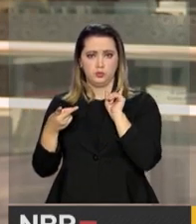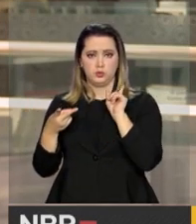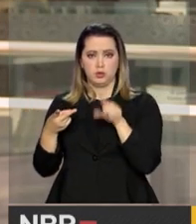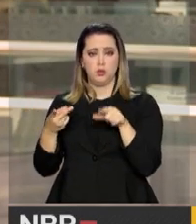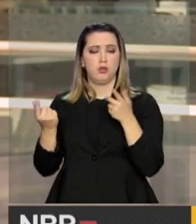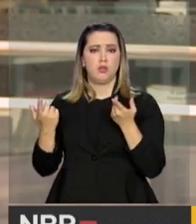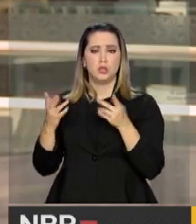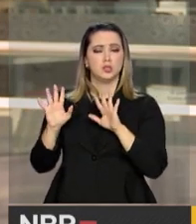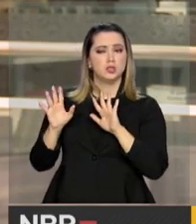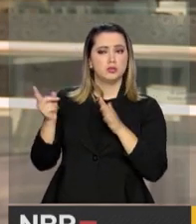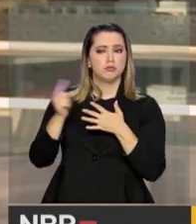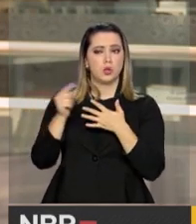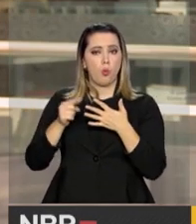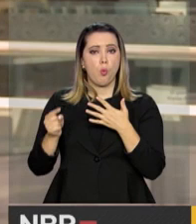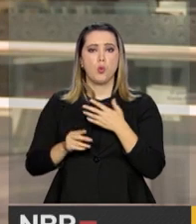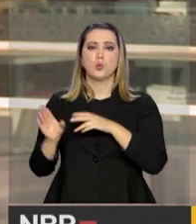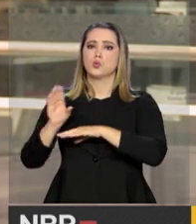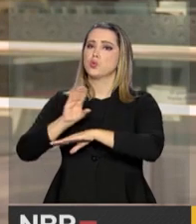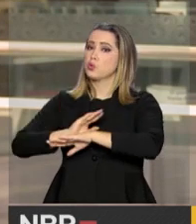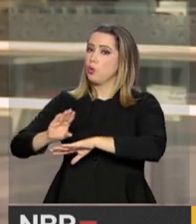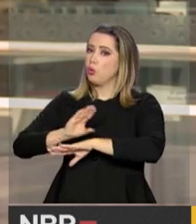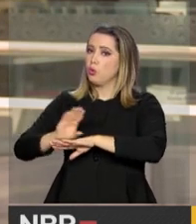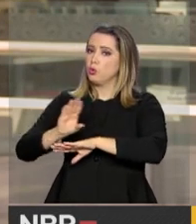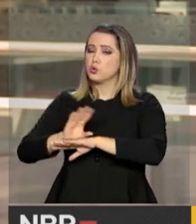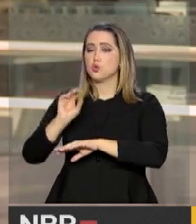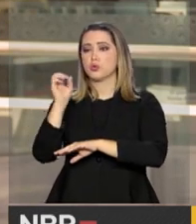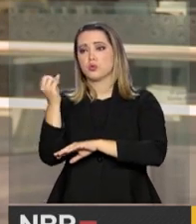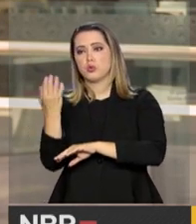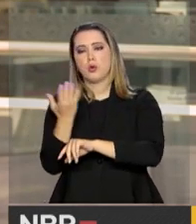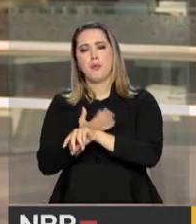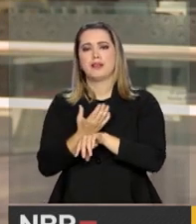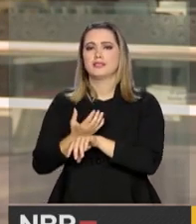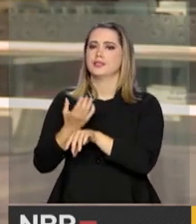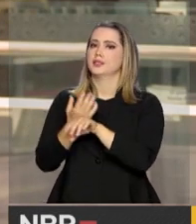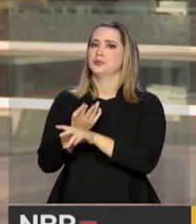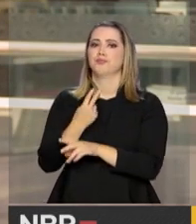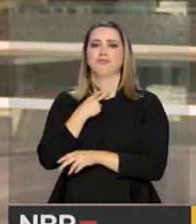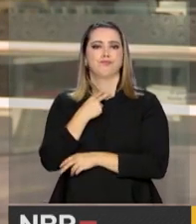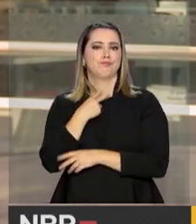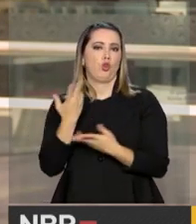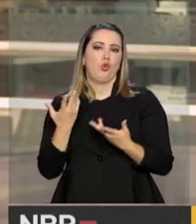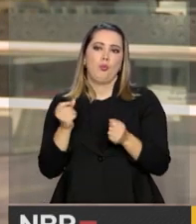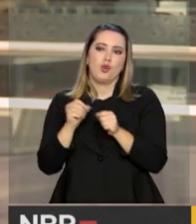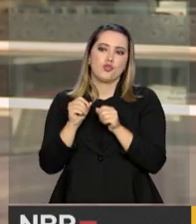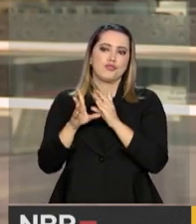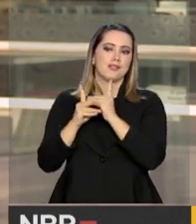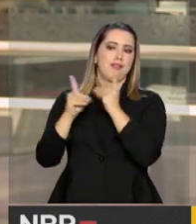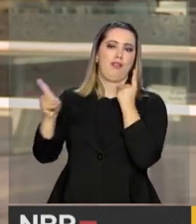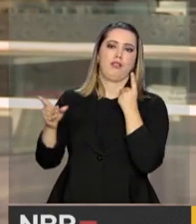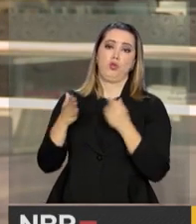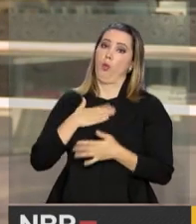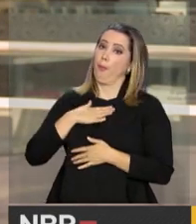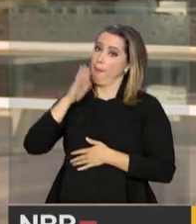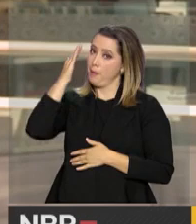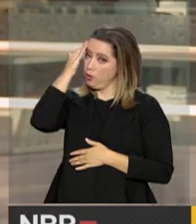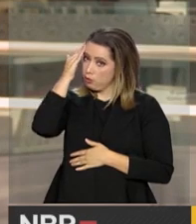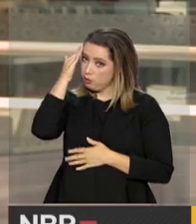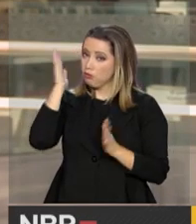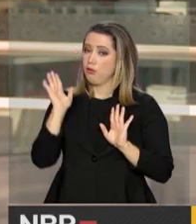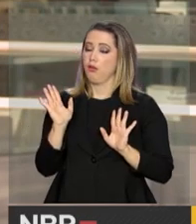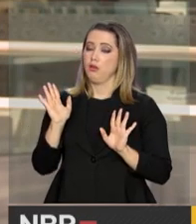alguns cursos e algumas disciplinas que realmente não são possíveis, no meu entendimento, de serem